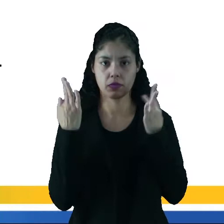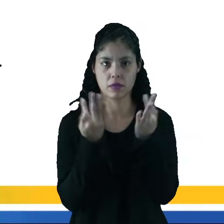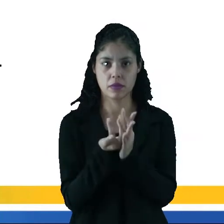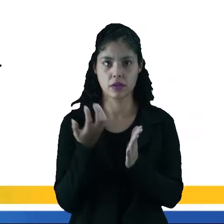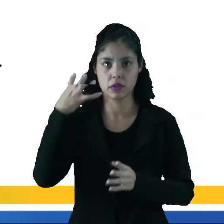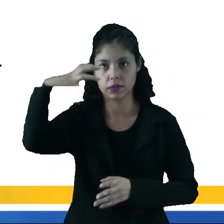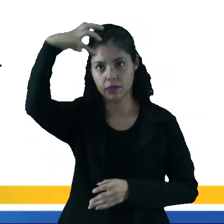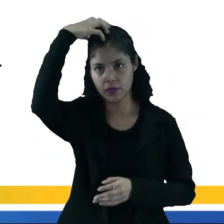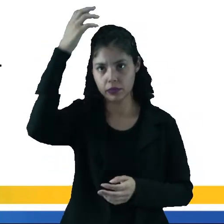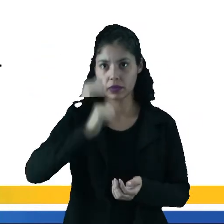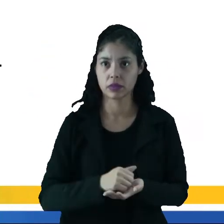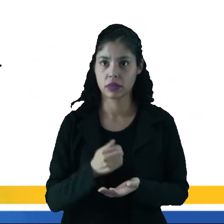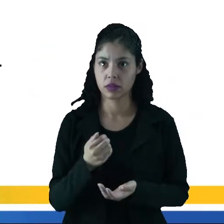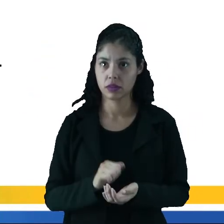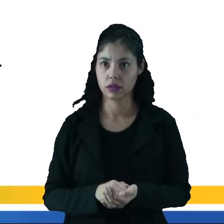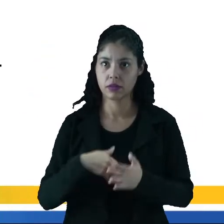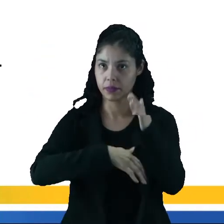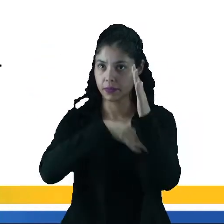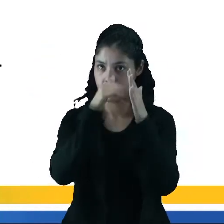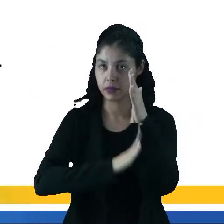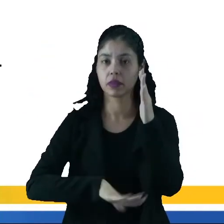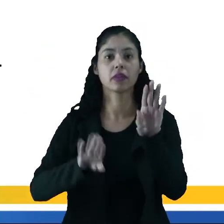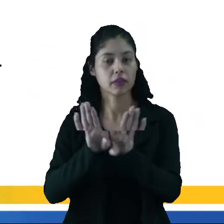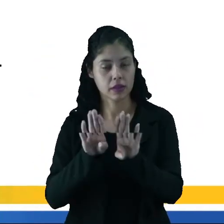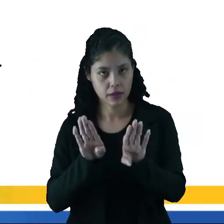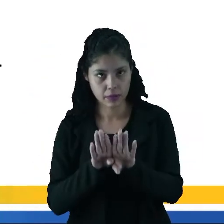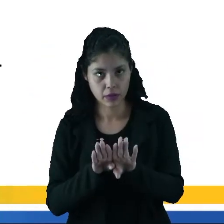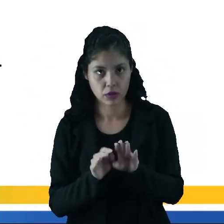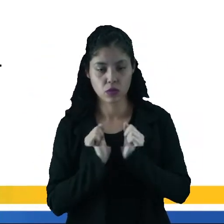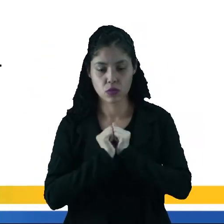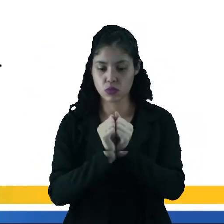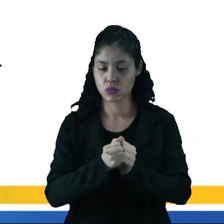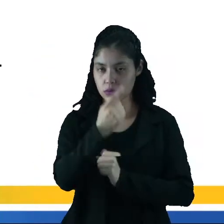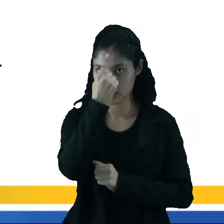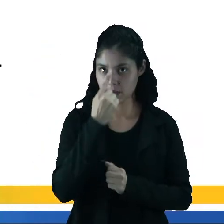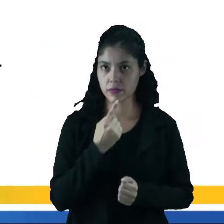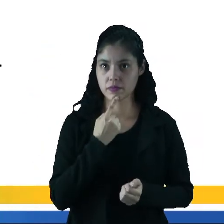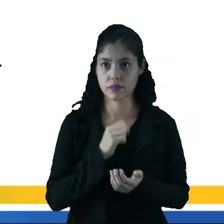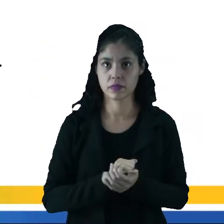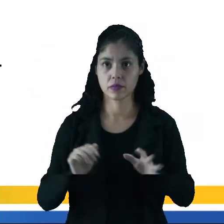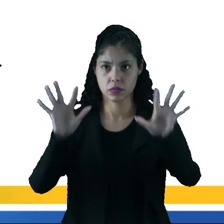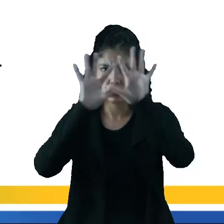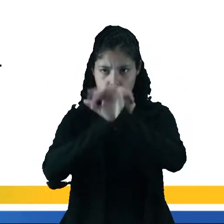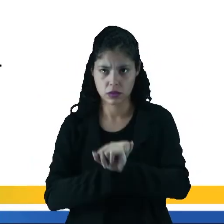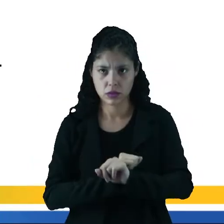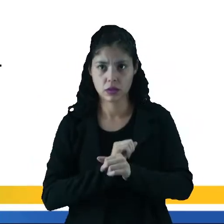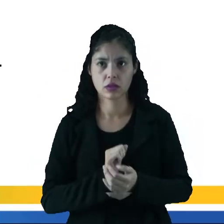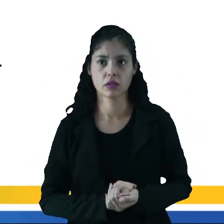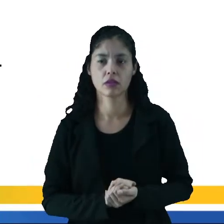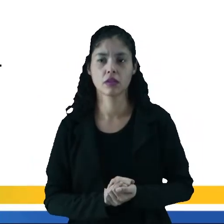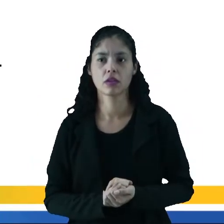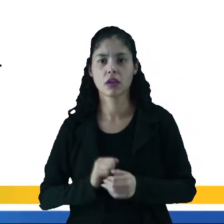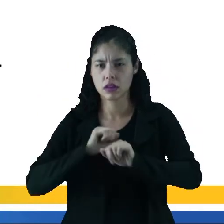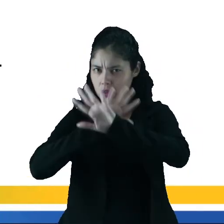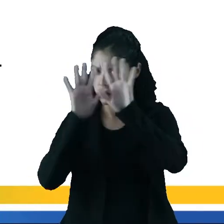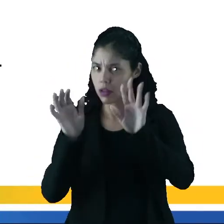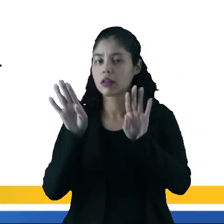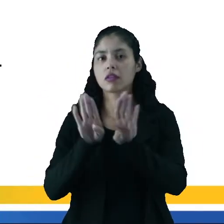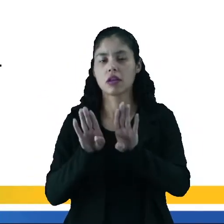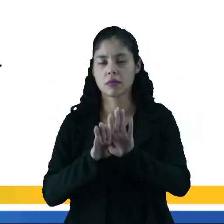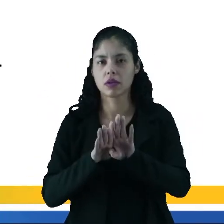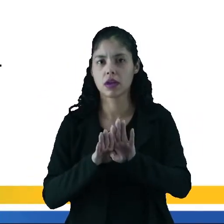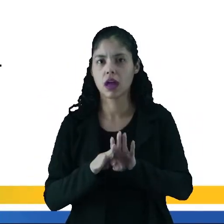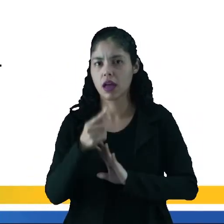emprego de anões, sim. O pintor está na cena. E o que é ar escuro, que é o claro escuro, dá uma expressividade